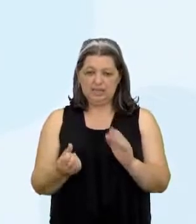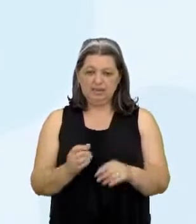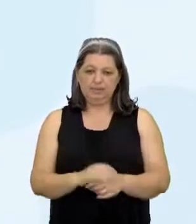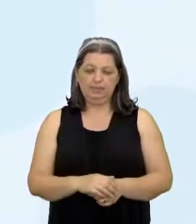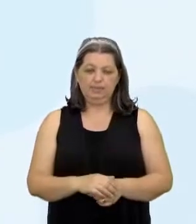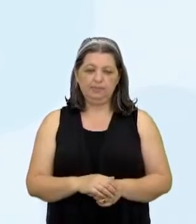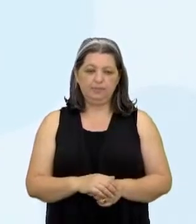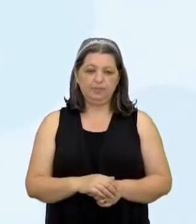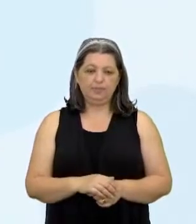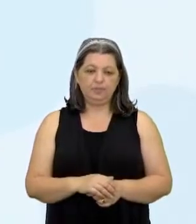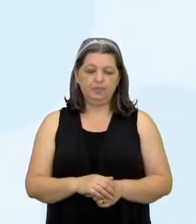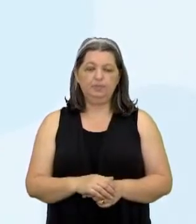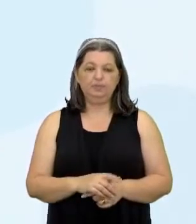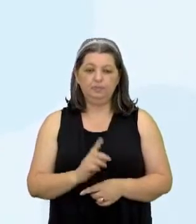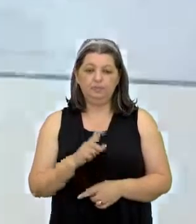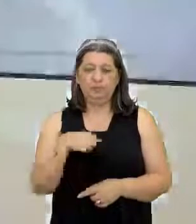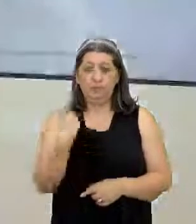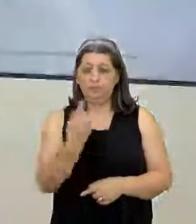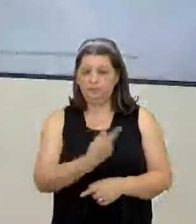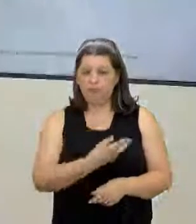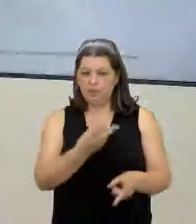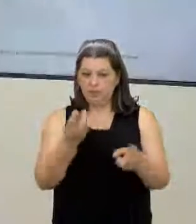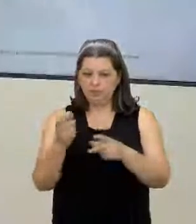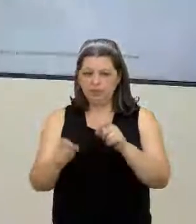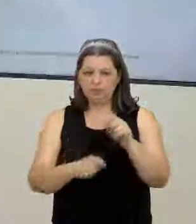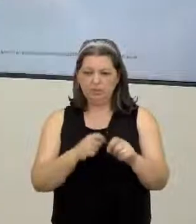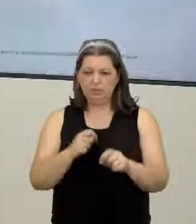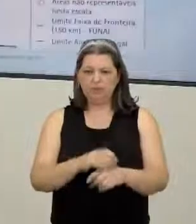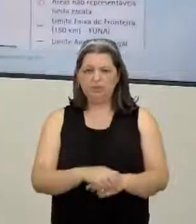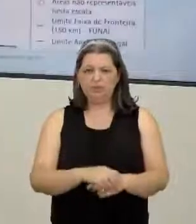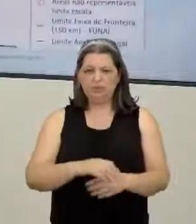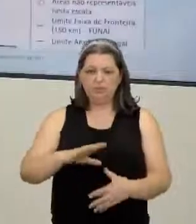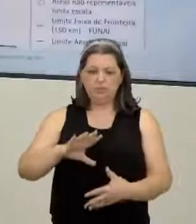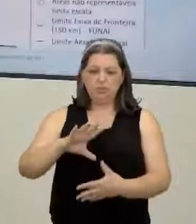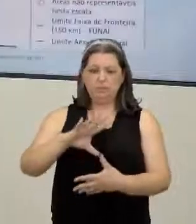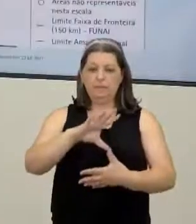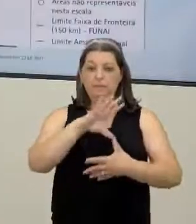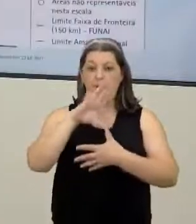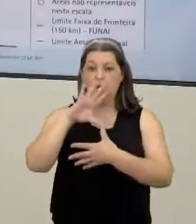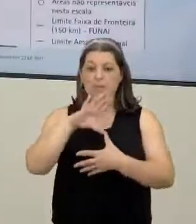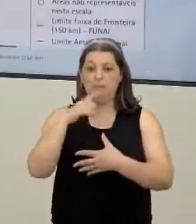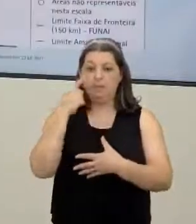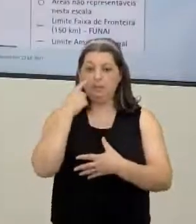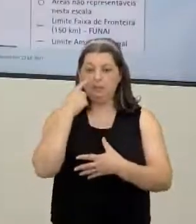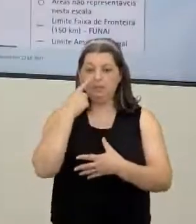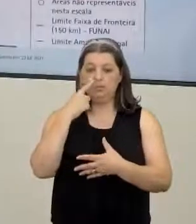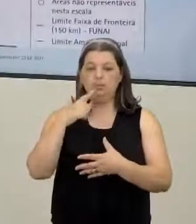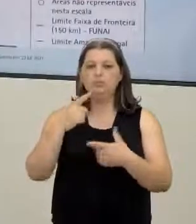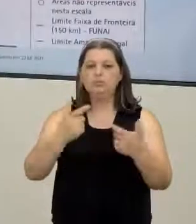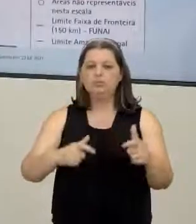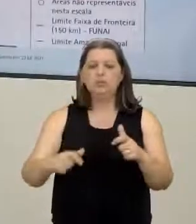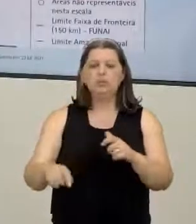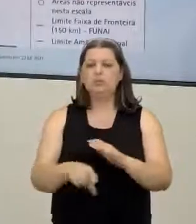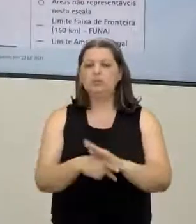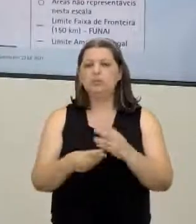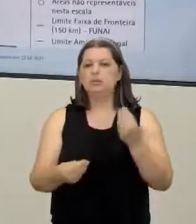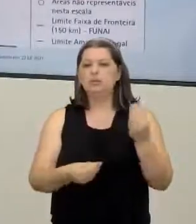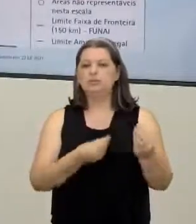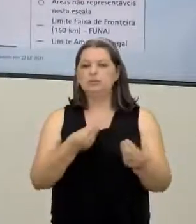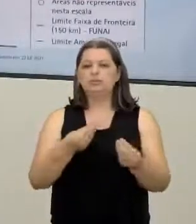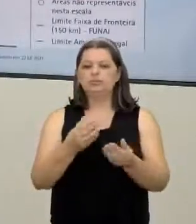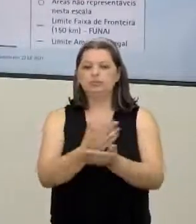1775-1996 E a gente vai observar No mapa Essas terras aí Como é que elas foram aí